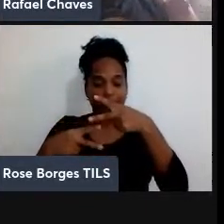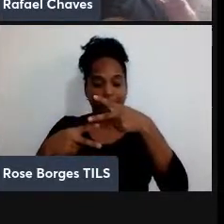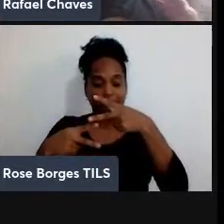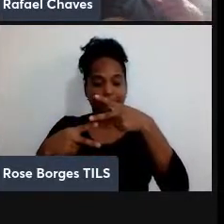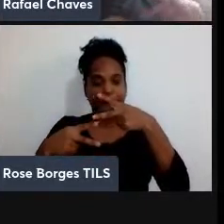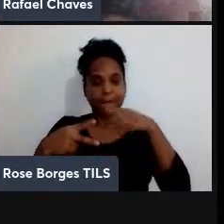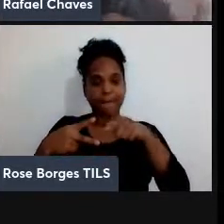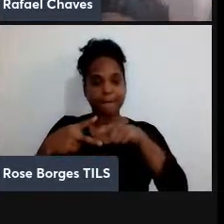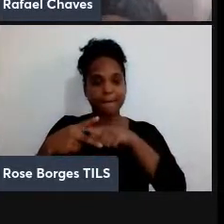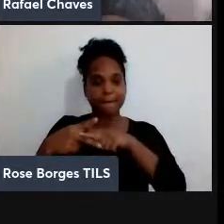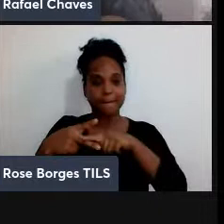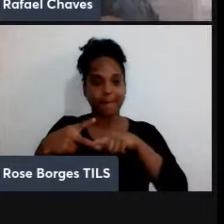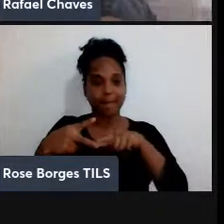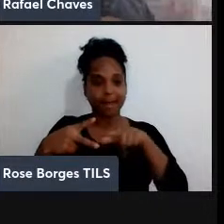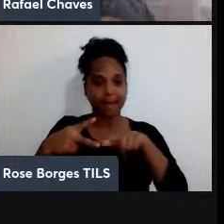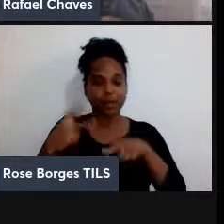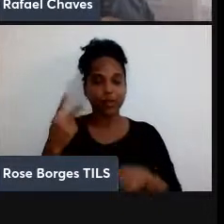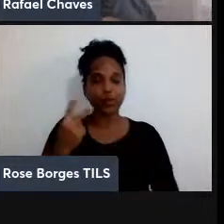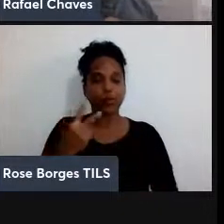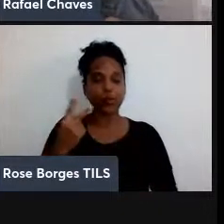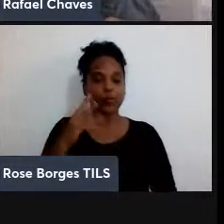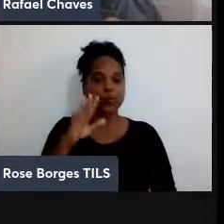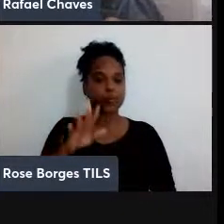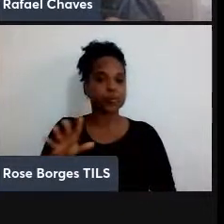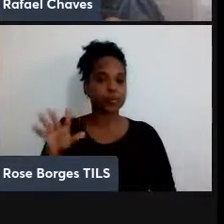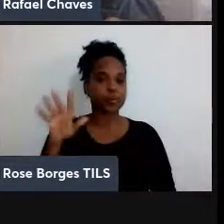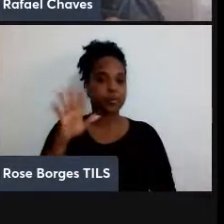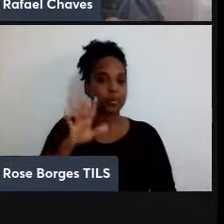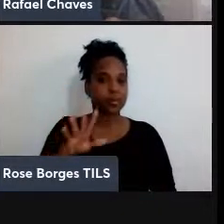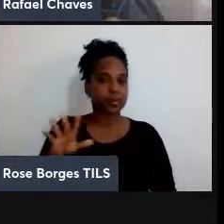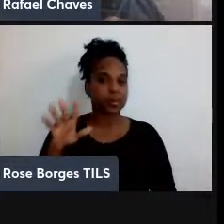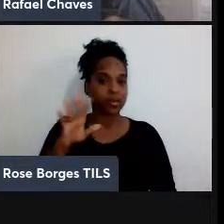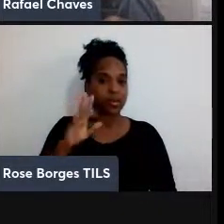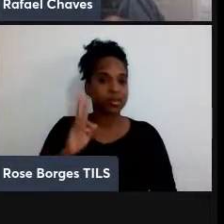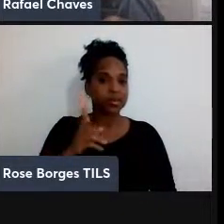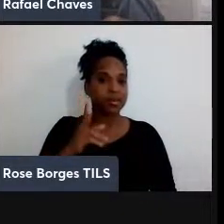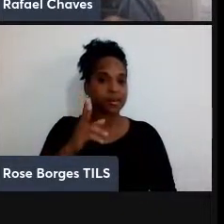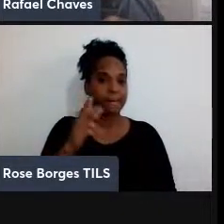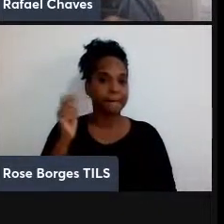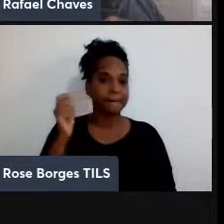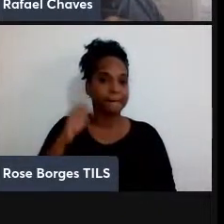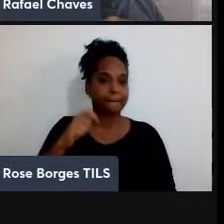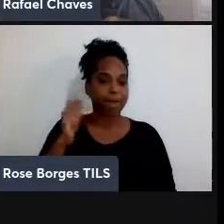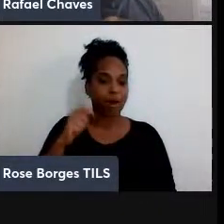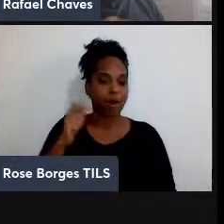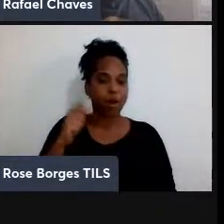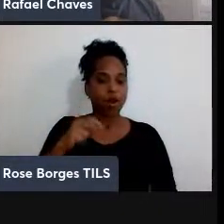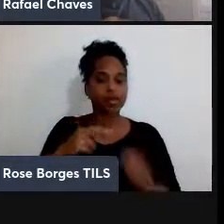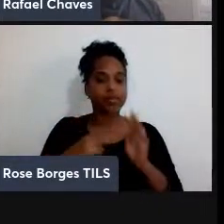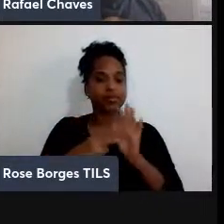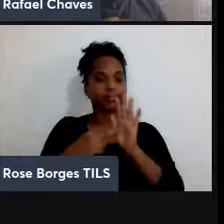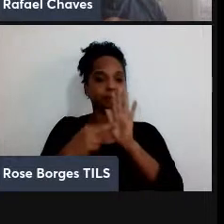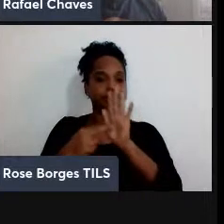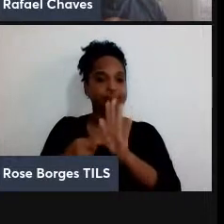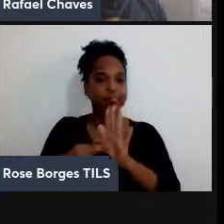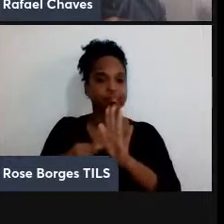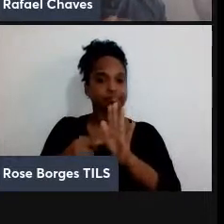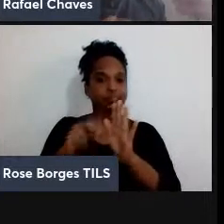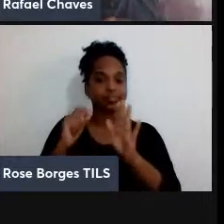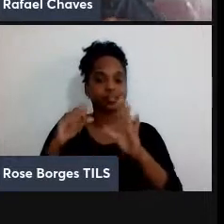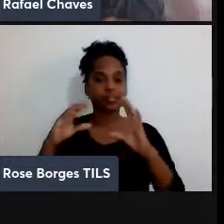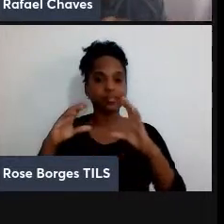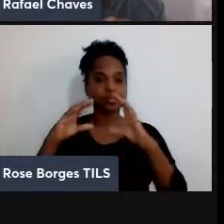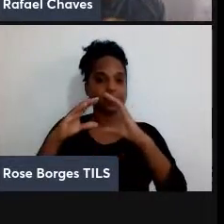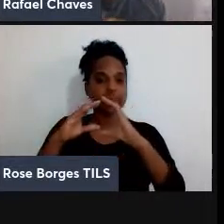estado, o estado mais geral possível de um único quântico, a gente sempre pode usar essa representação aqui nessa esfera de Bohr,